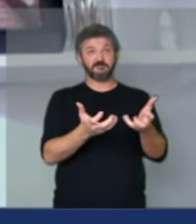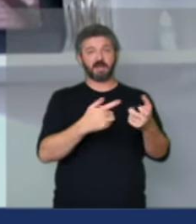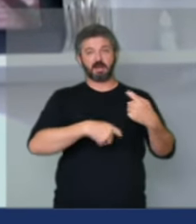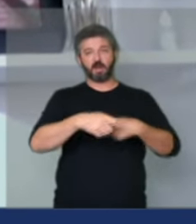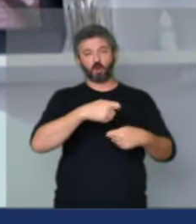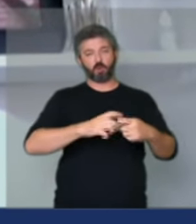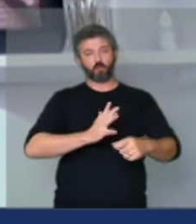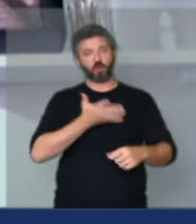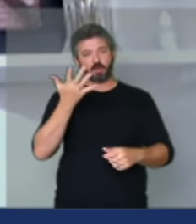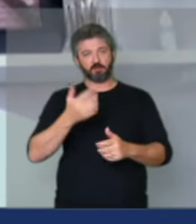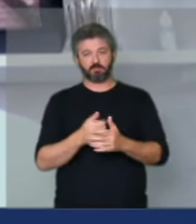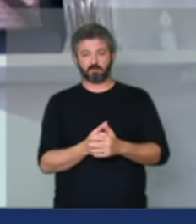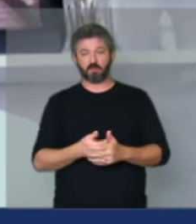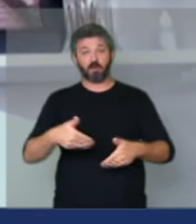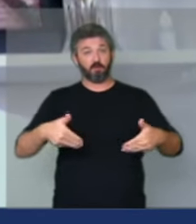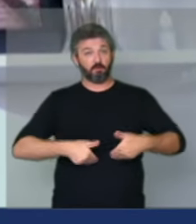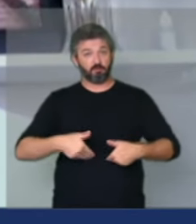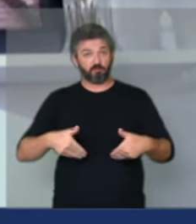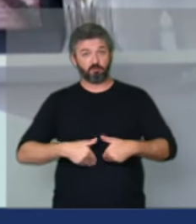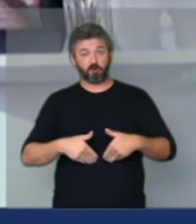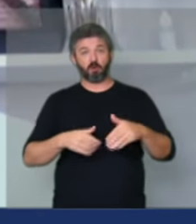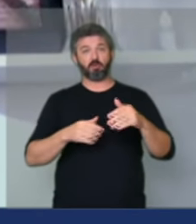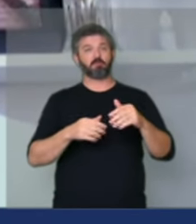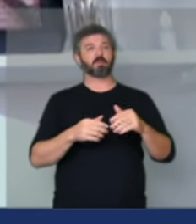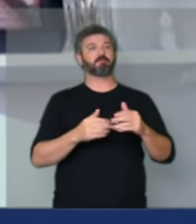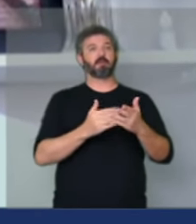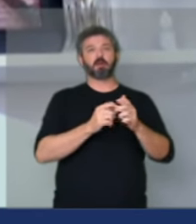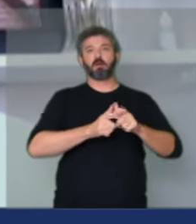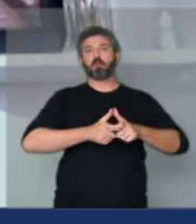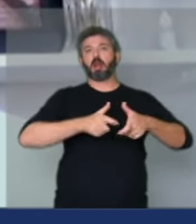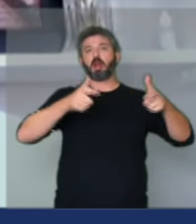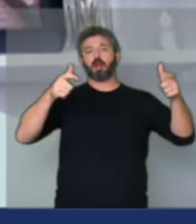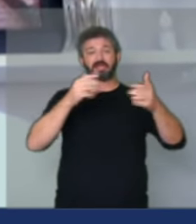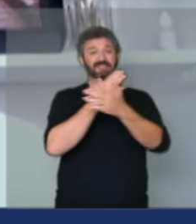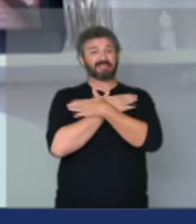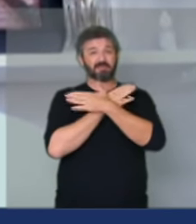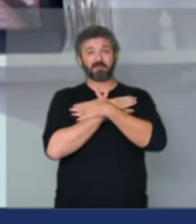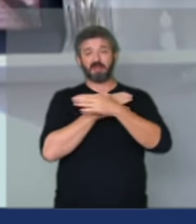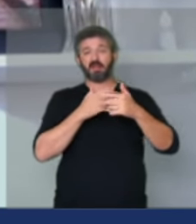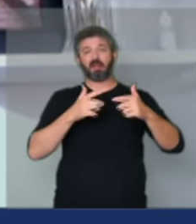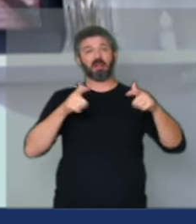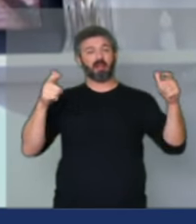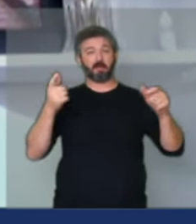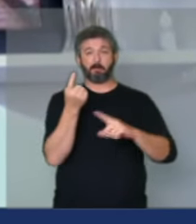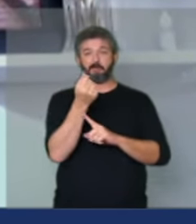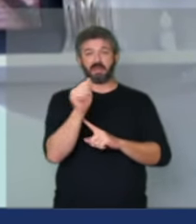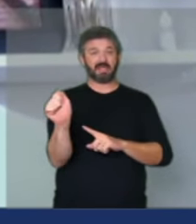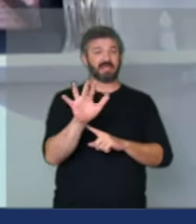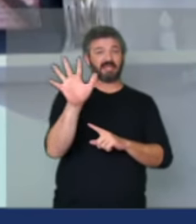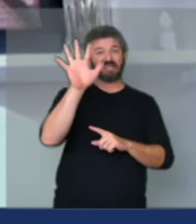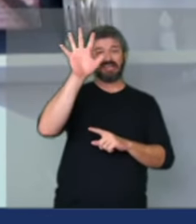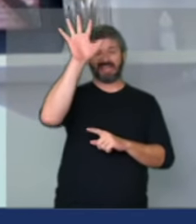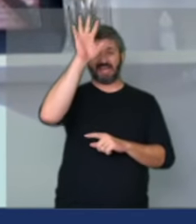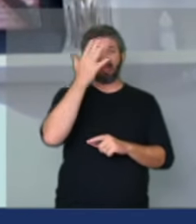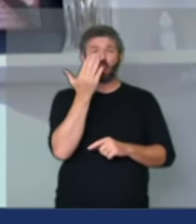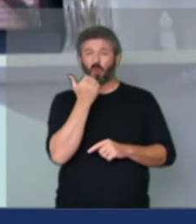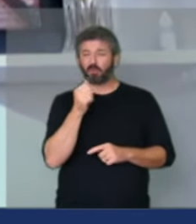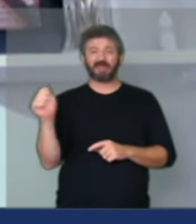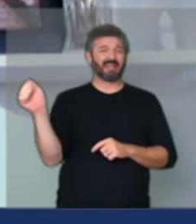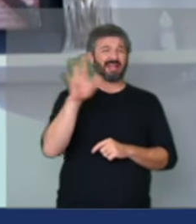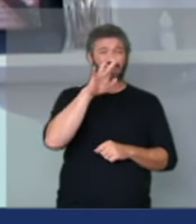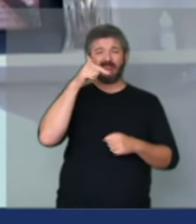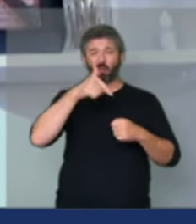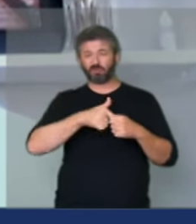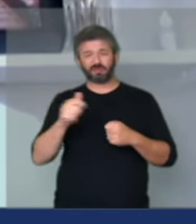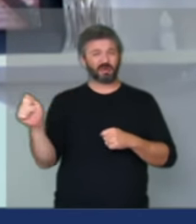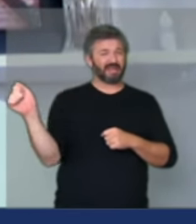é o inferno da fome do desemprego da inflação comida mais cara combustíveis